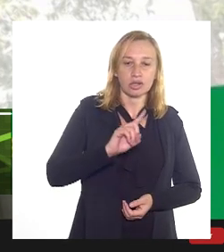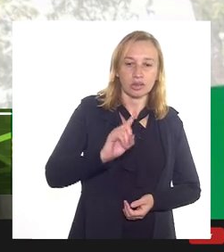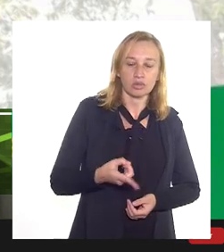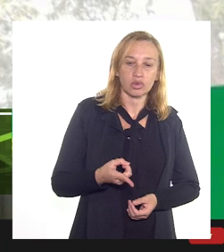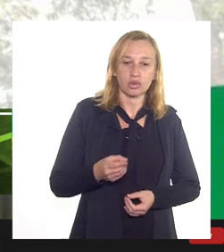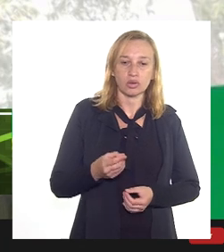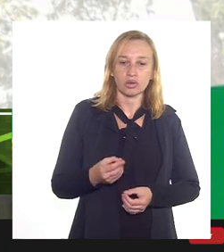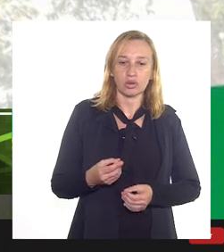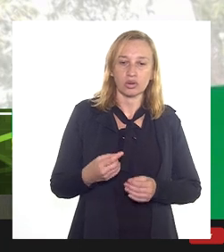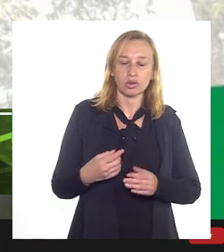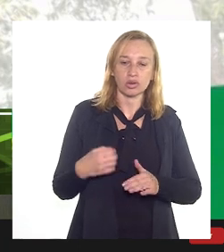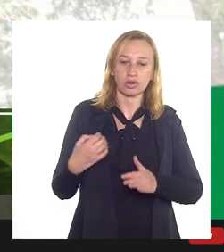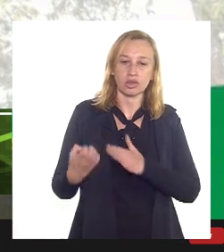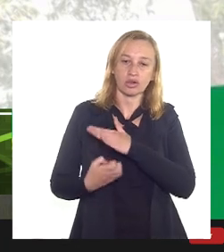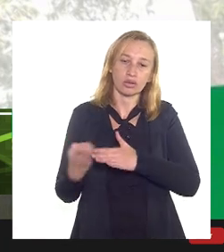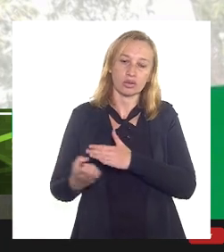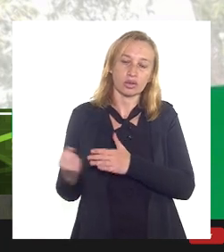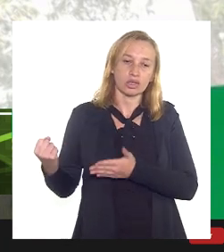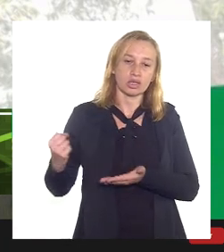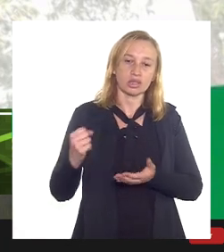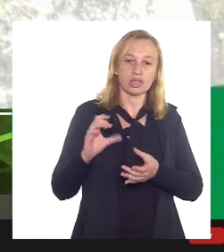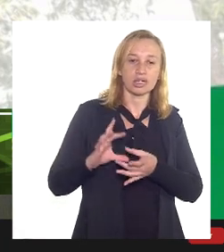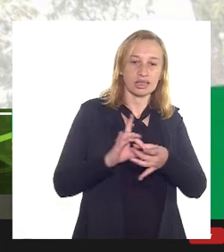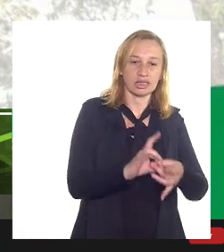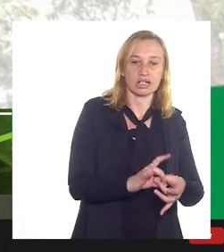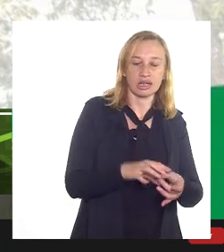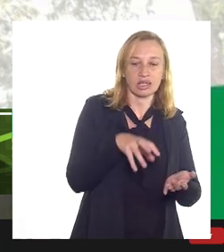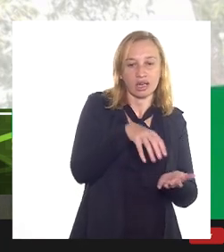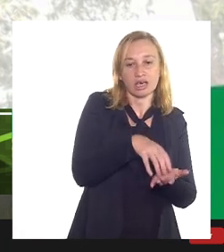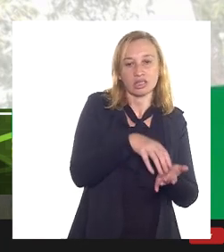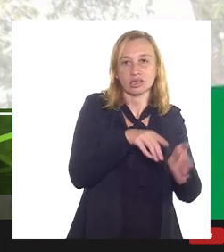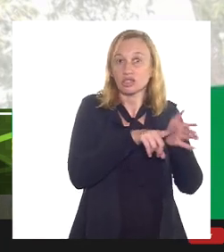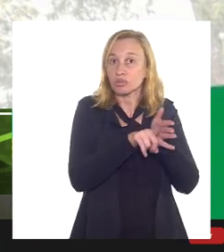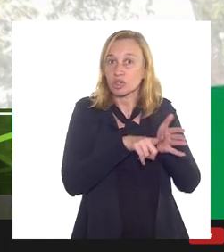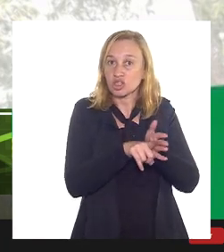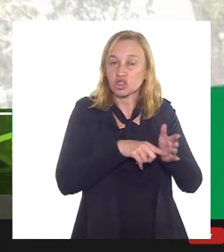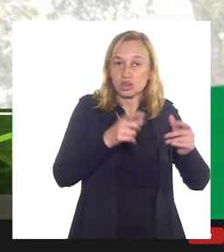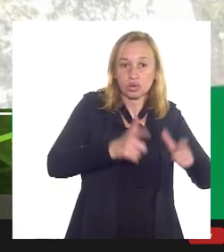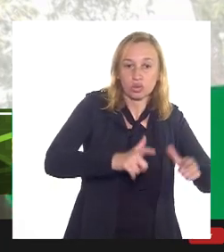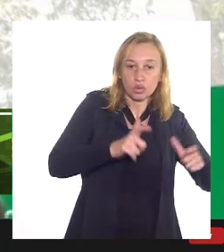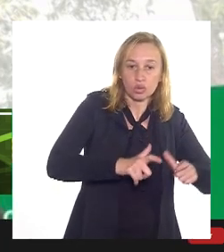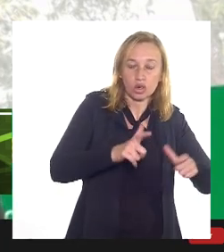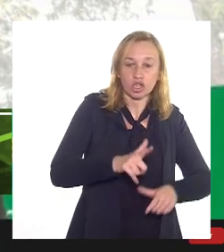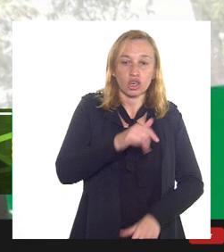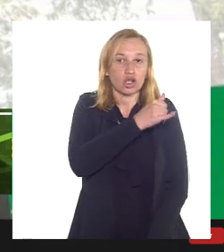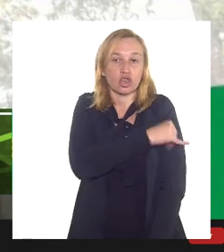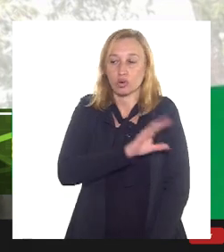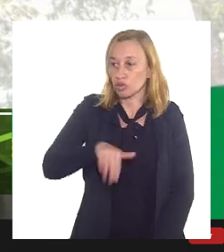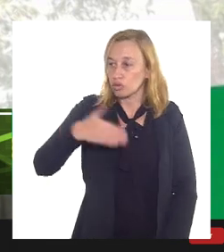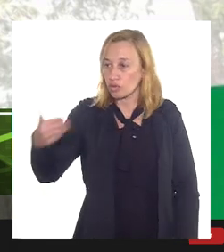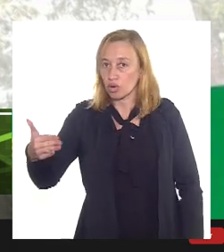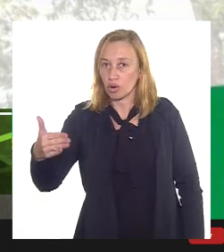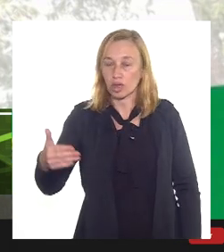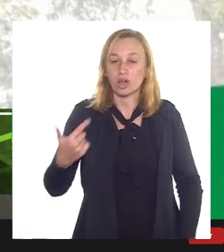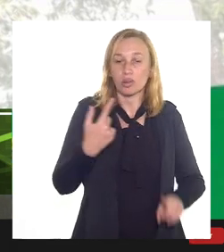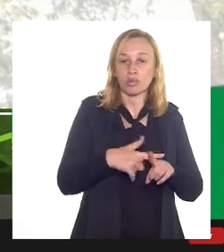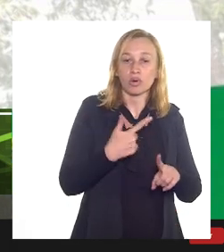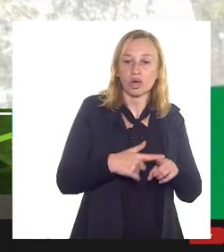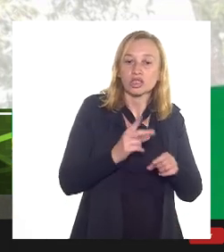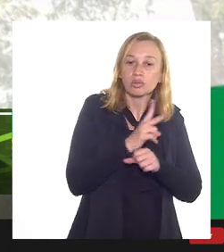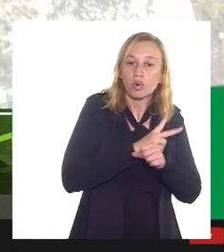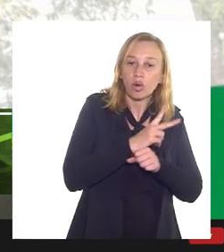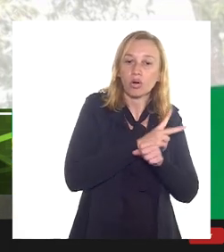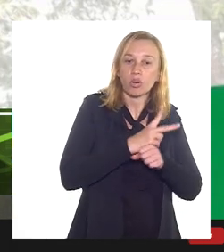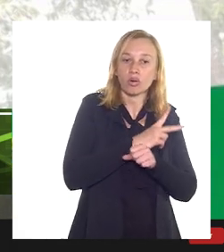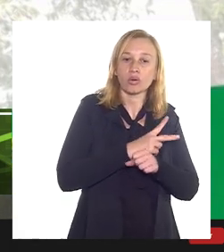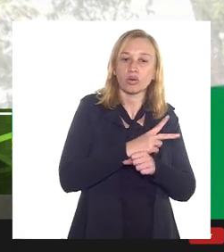atualmente em curso associados a centros de pesquisa localizados no Rio ou fora do Rio, porque se busca, claro,